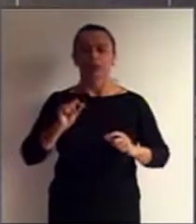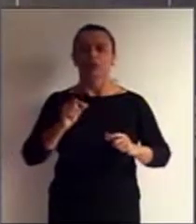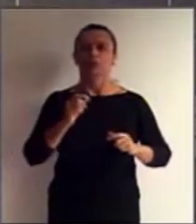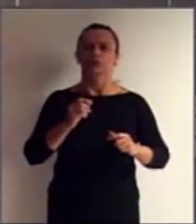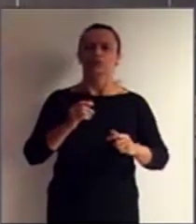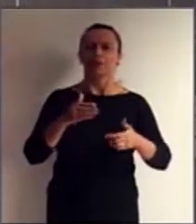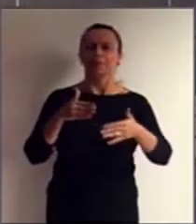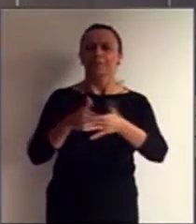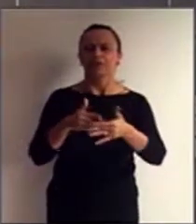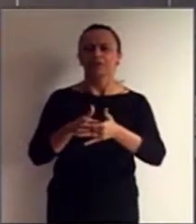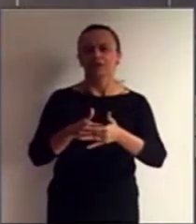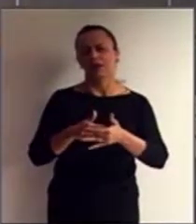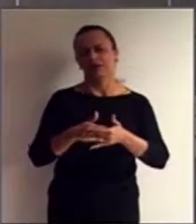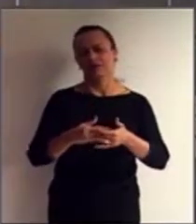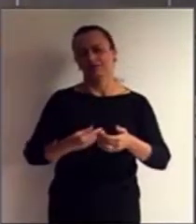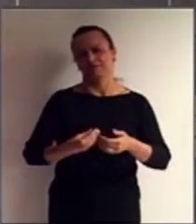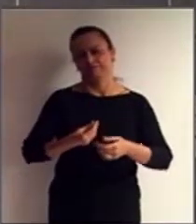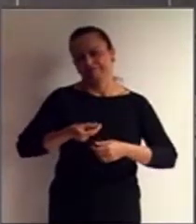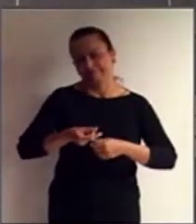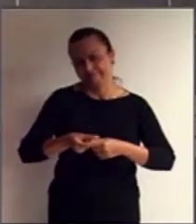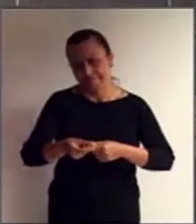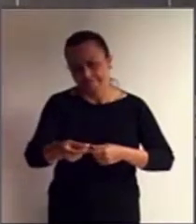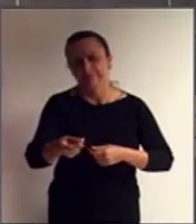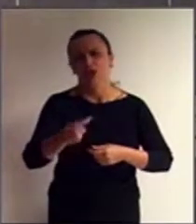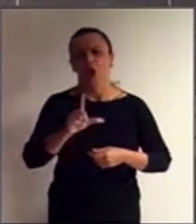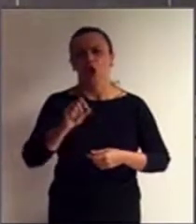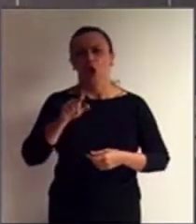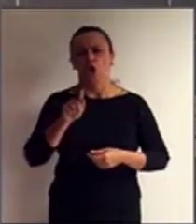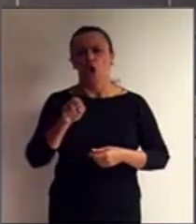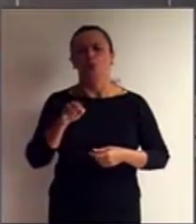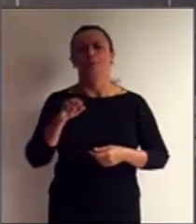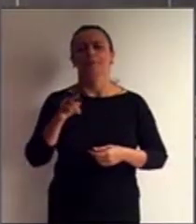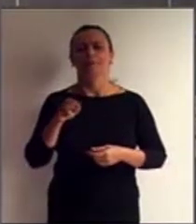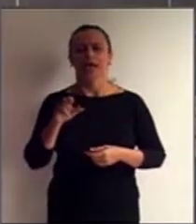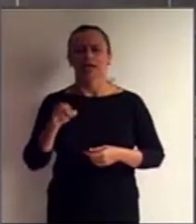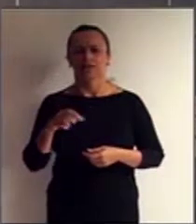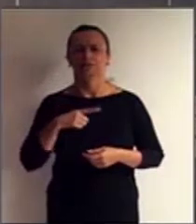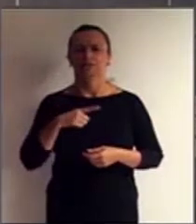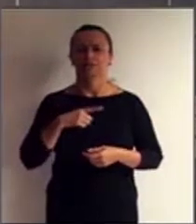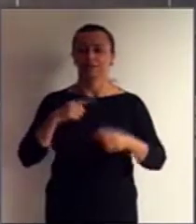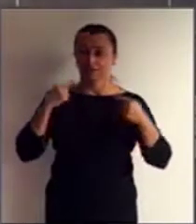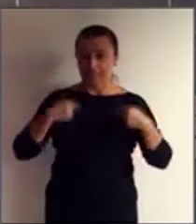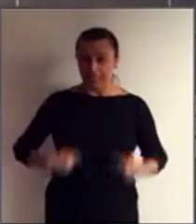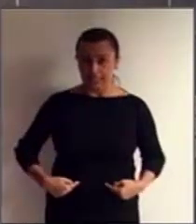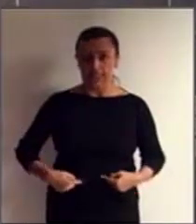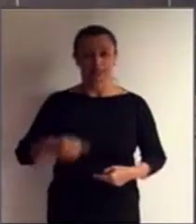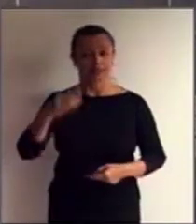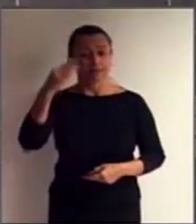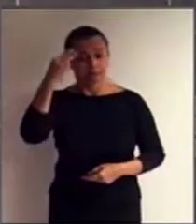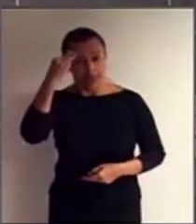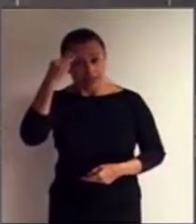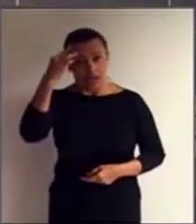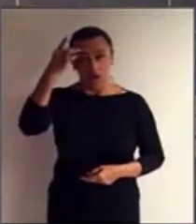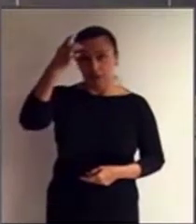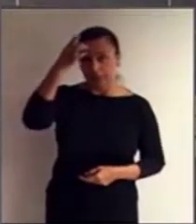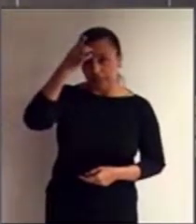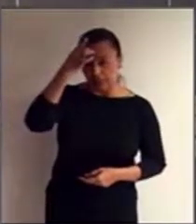de longo prazo, de natureza física, mental, intelectual ou sensorial,